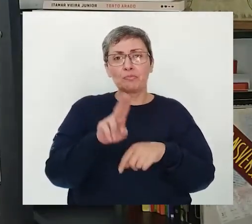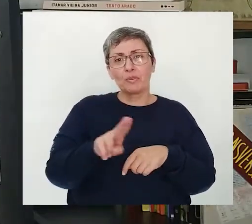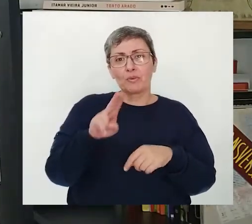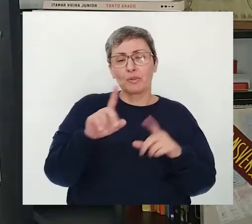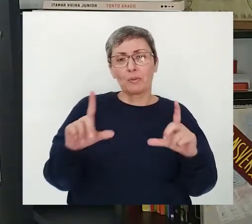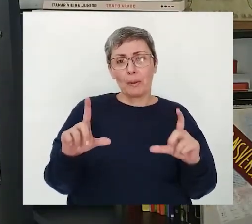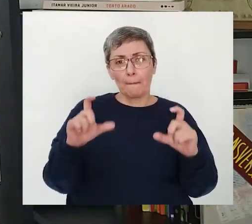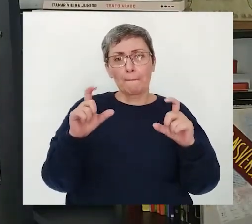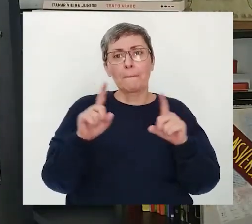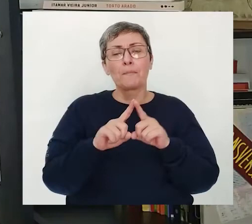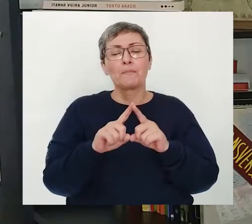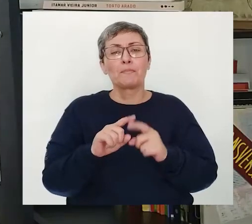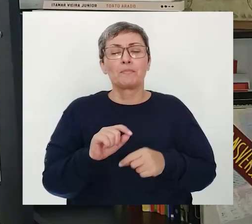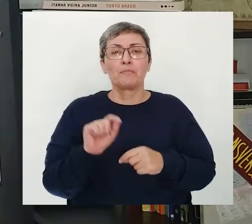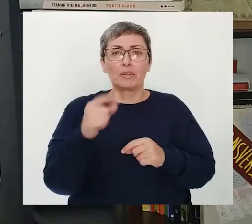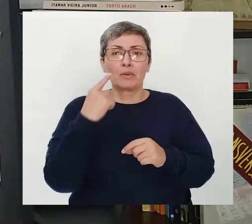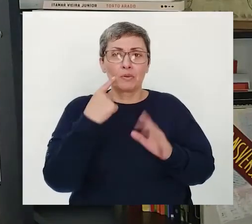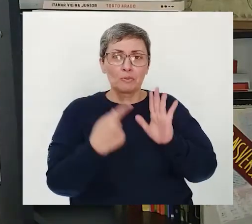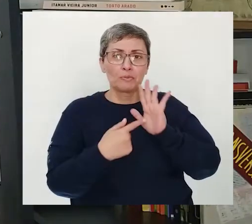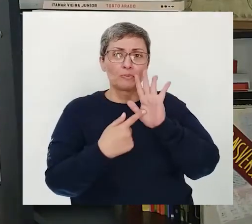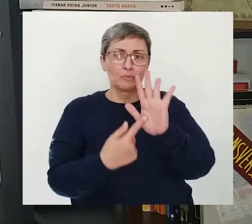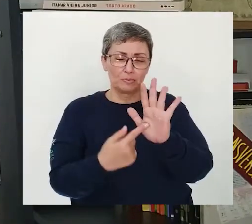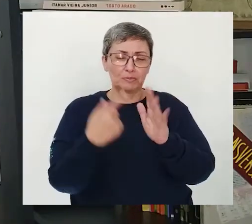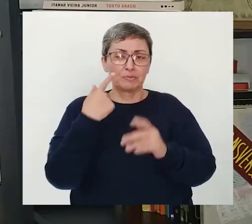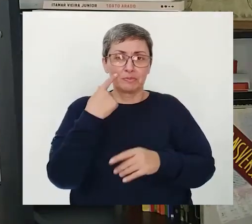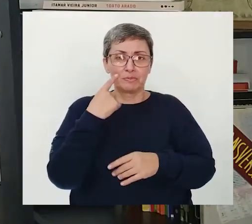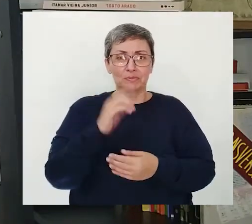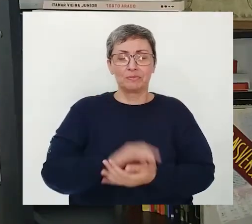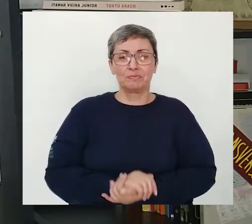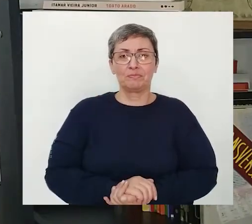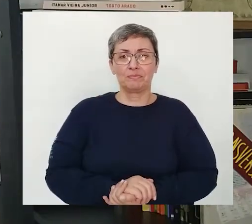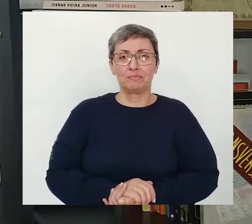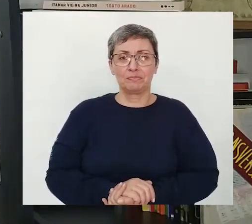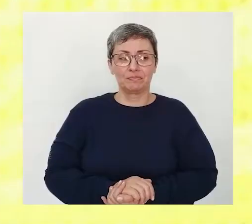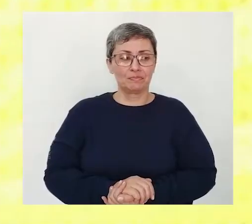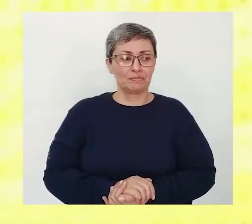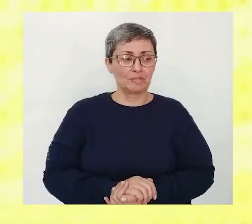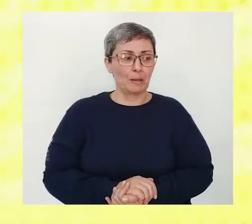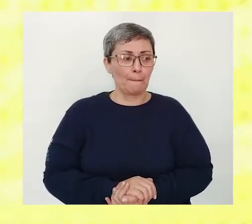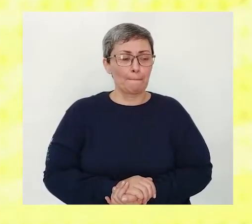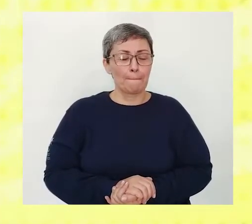utilizou uma fotografia Para ilustrar Eu vou colocar a imagem Só para vocês verem Tá bom?